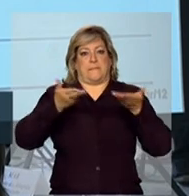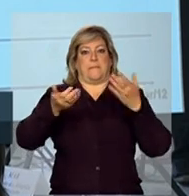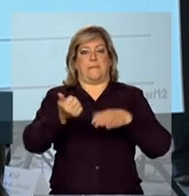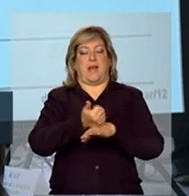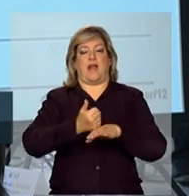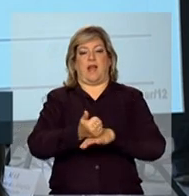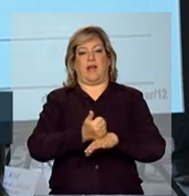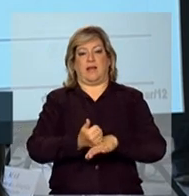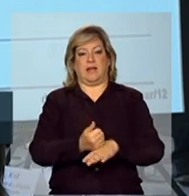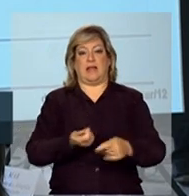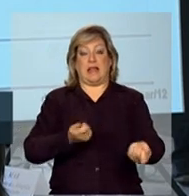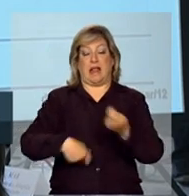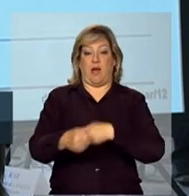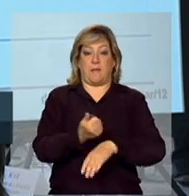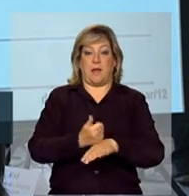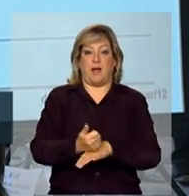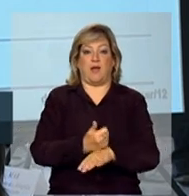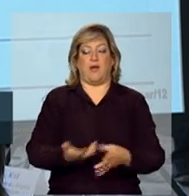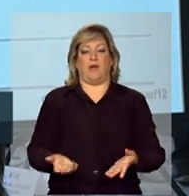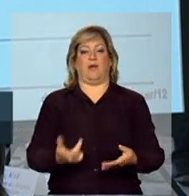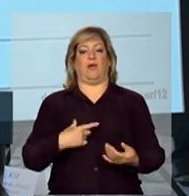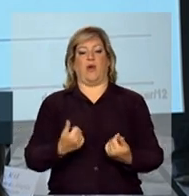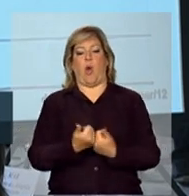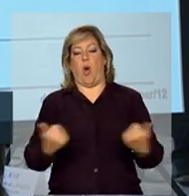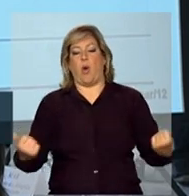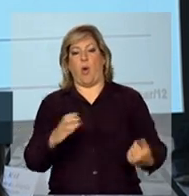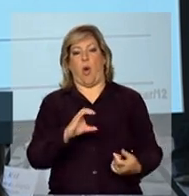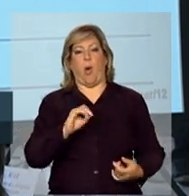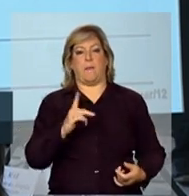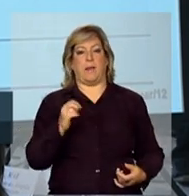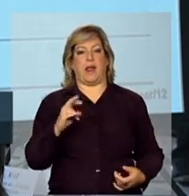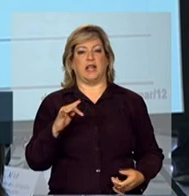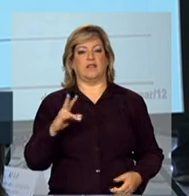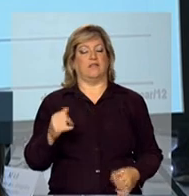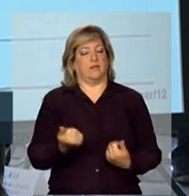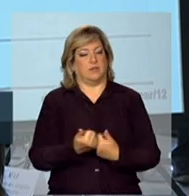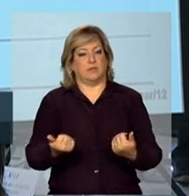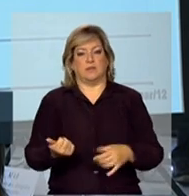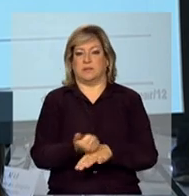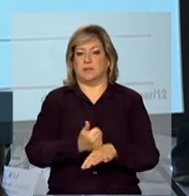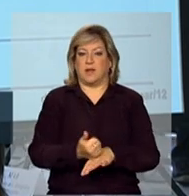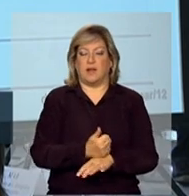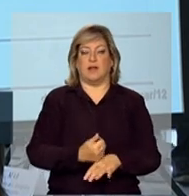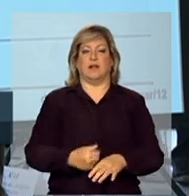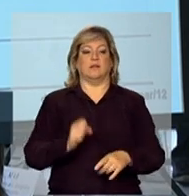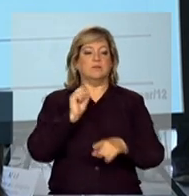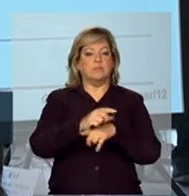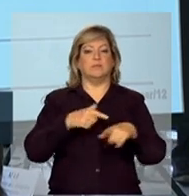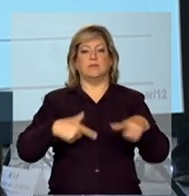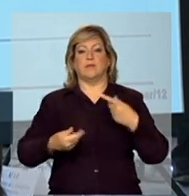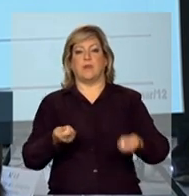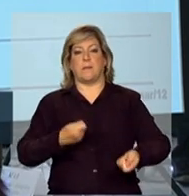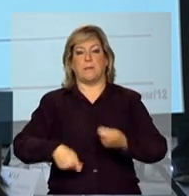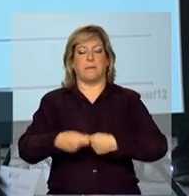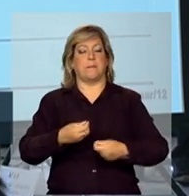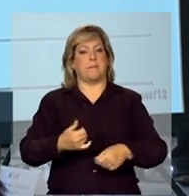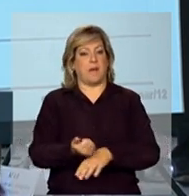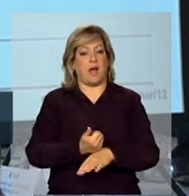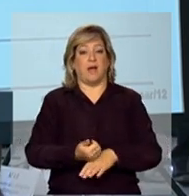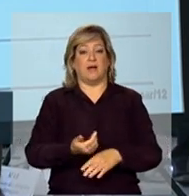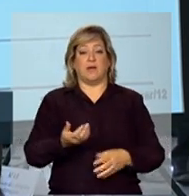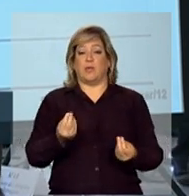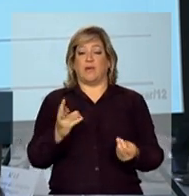quer melhorar o seu negócio, que quer melhorar a sua cooperativa, que quer melhorar a sua condição de inserção no mercado de trabalho, e muitas vezes não tinha